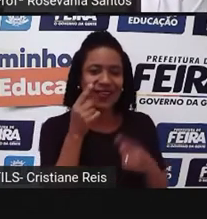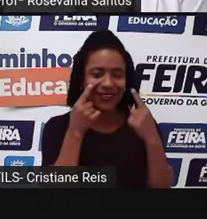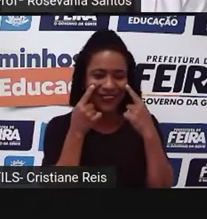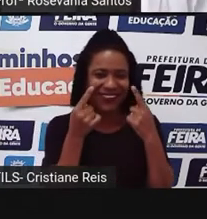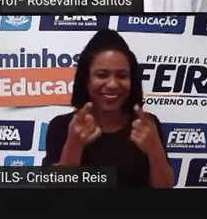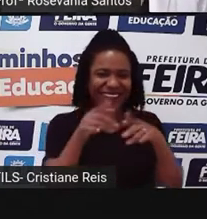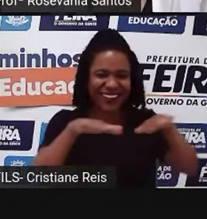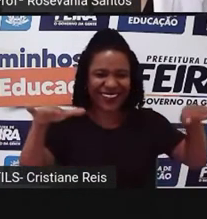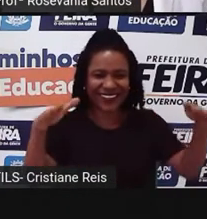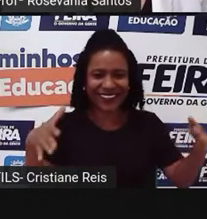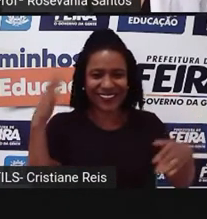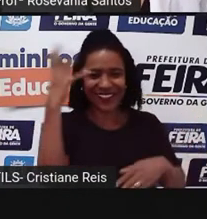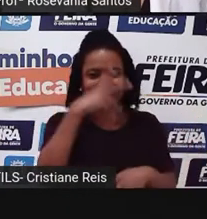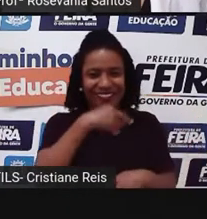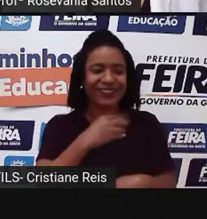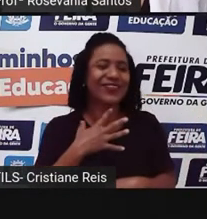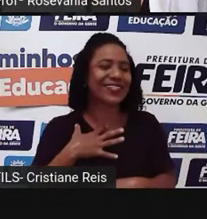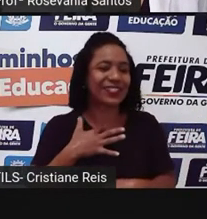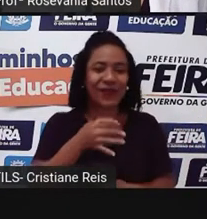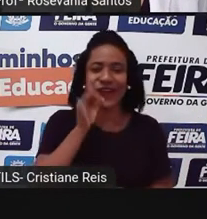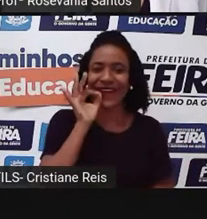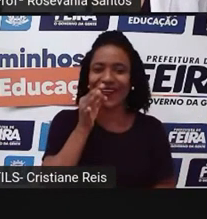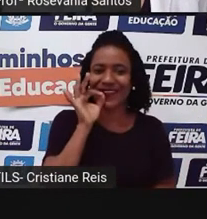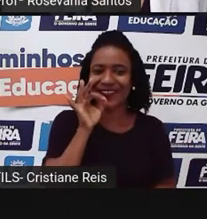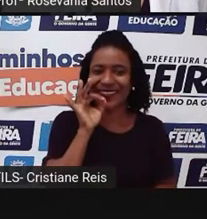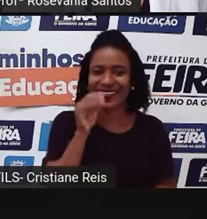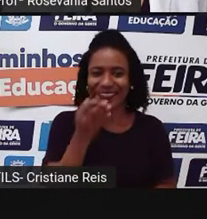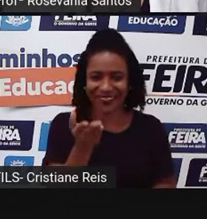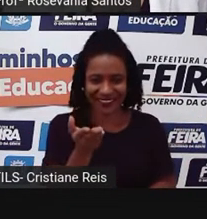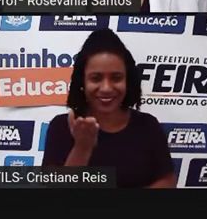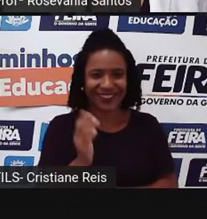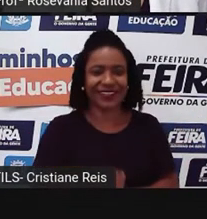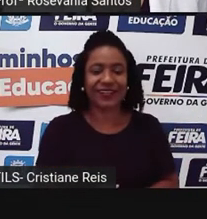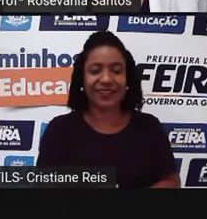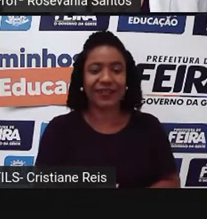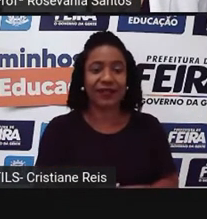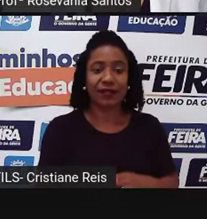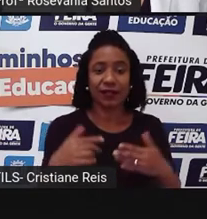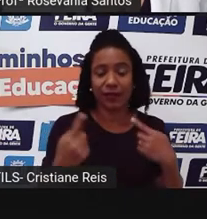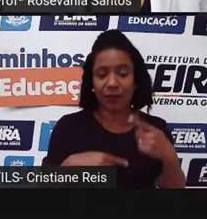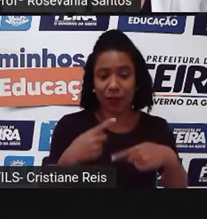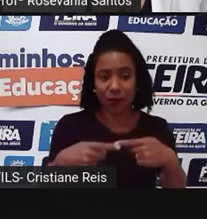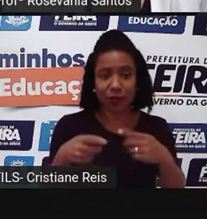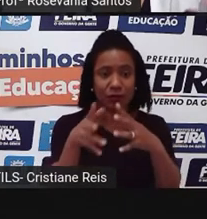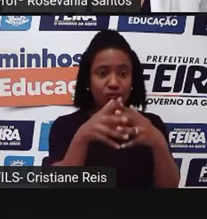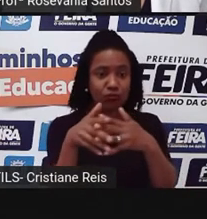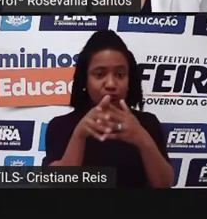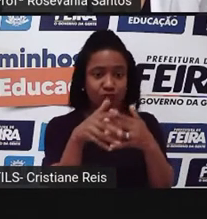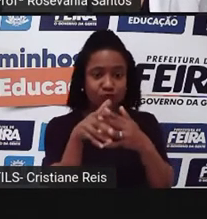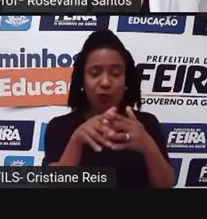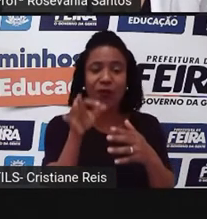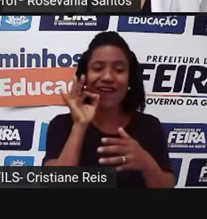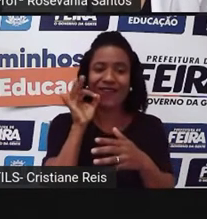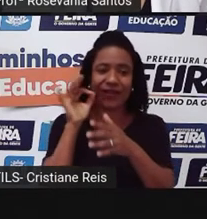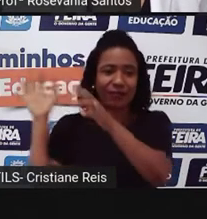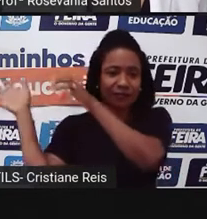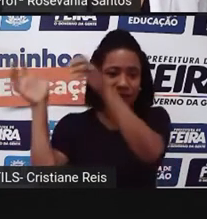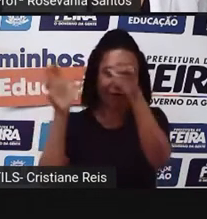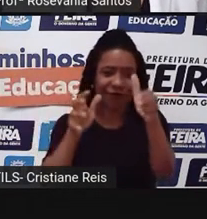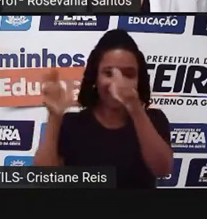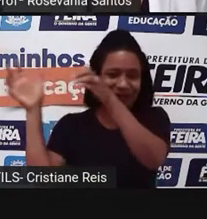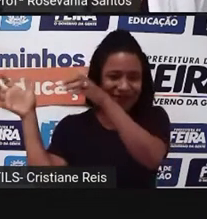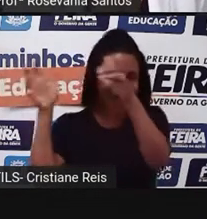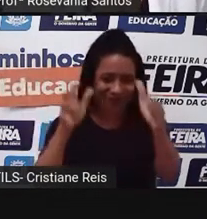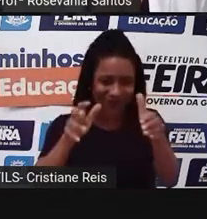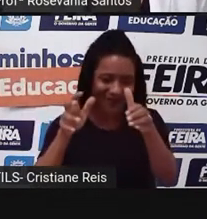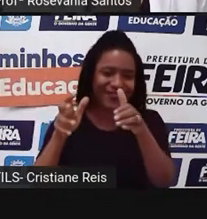cafezinho agora, né? Aí tem aqui o transporte, né? Desse café. Que aí já vem a questão da logística. Ele sai de lá